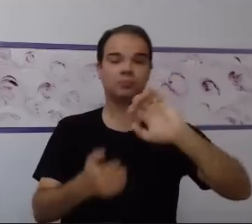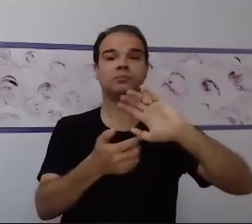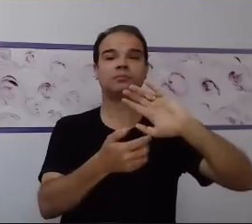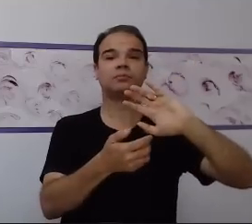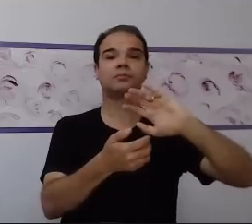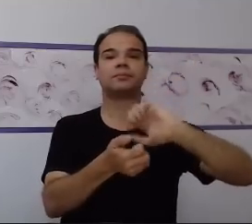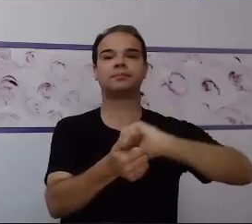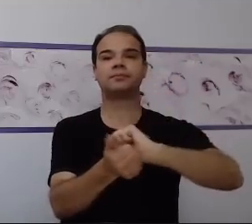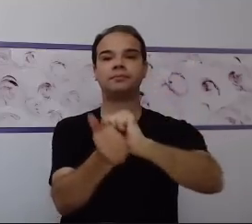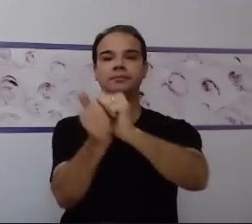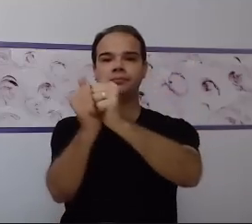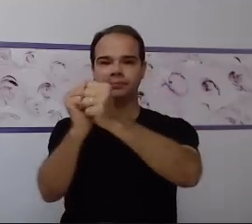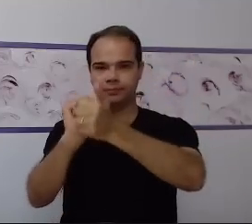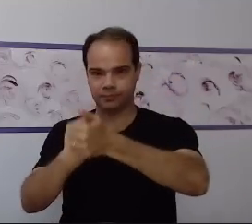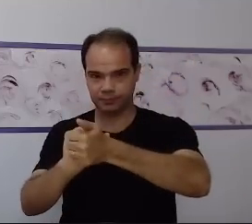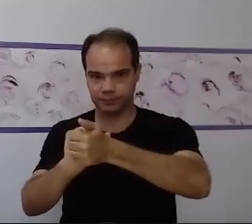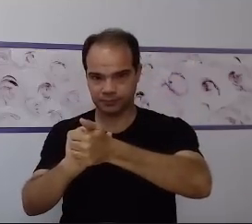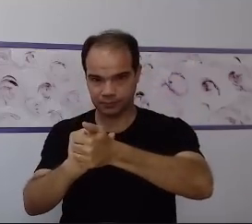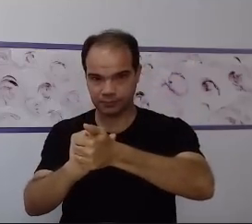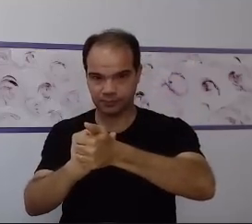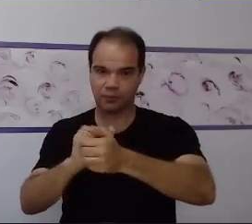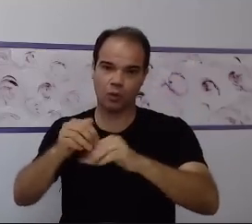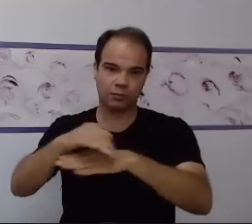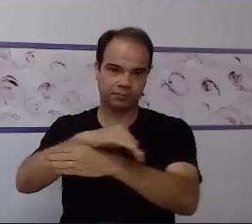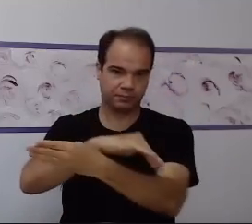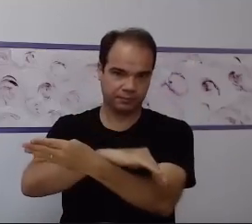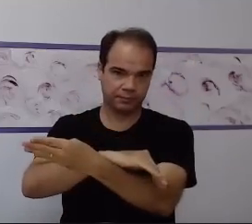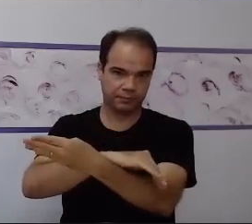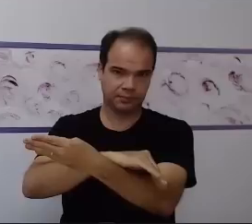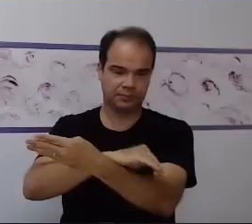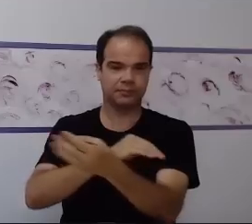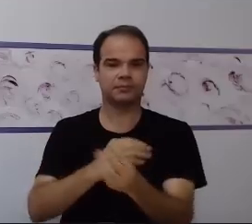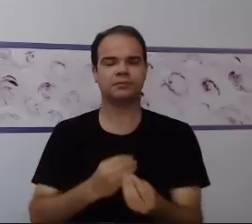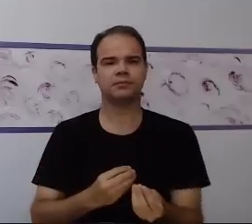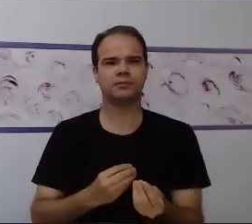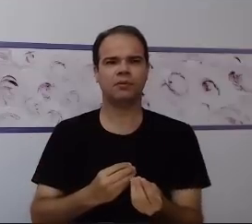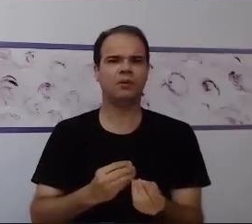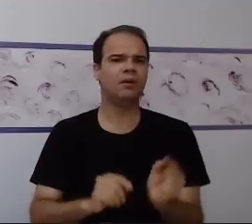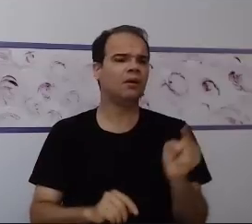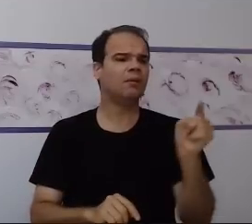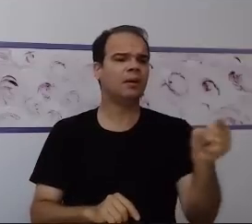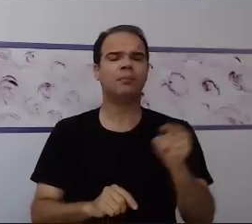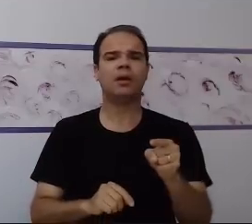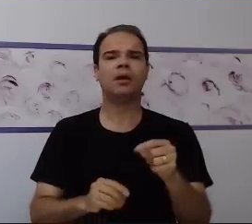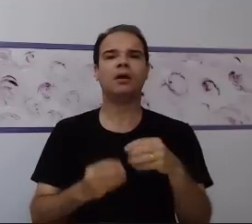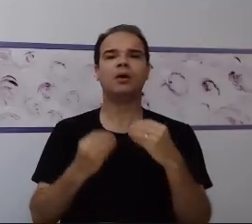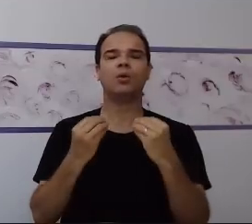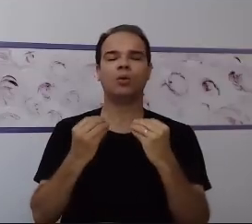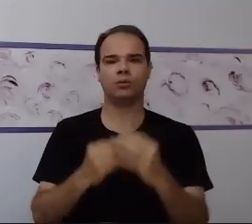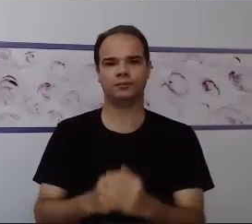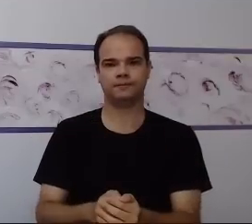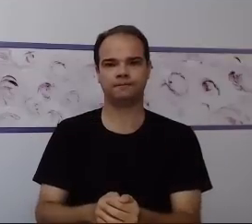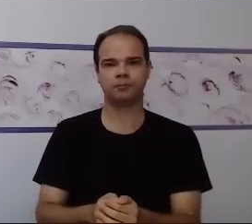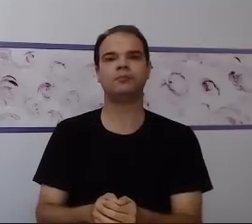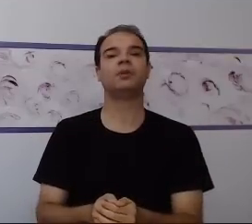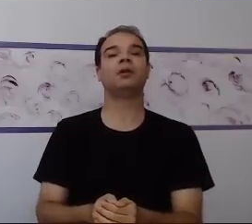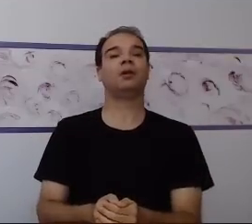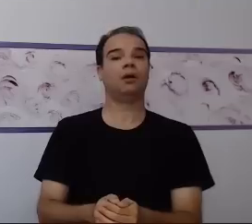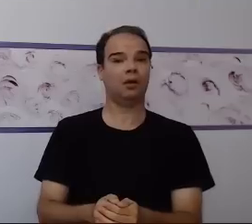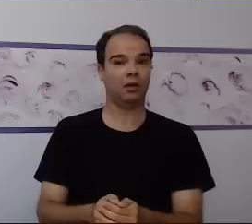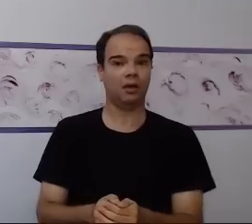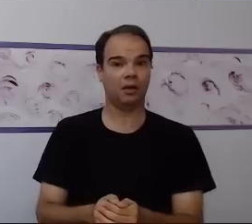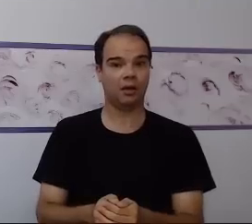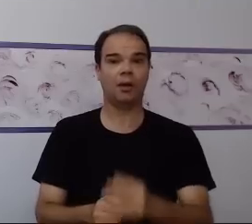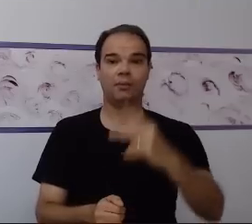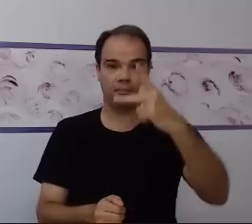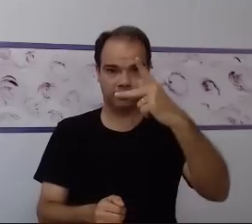conteúdo. Se você tem uma necessidade de adequação para esse conteúdo, então eu vou te cobrar o que eu passei de